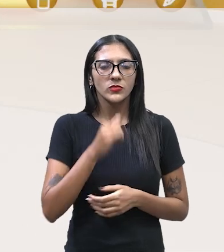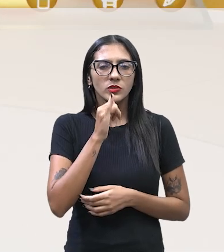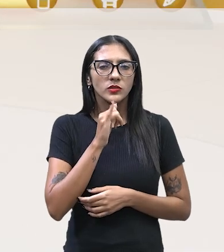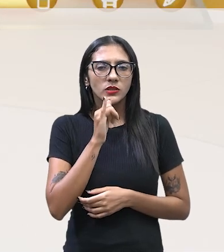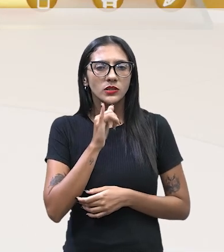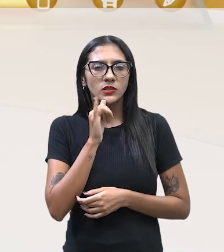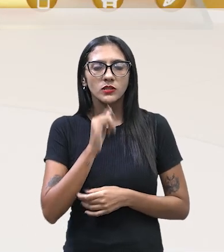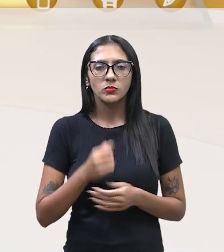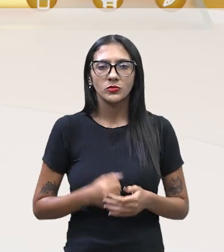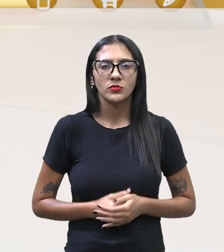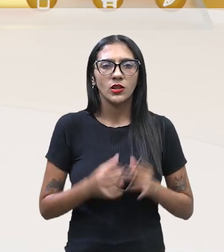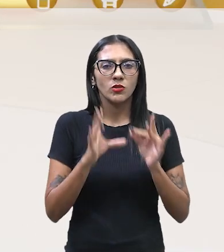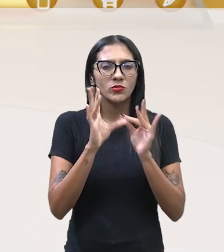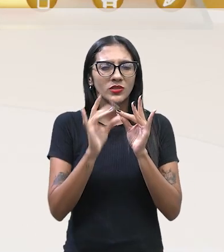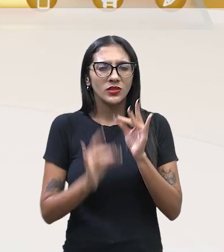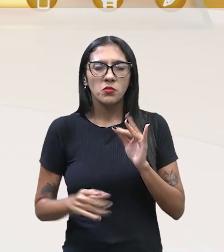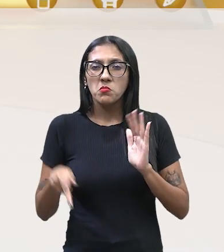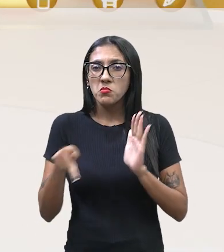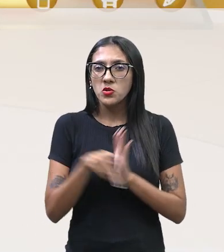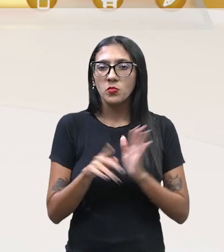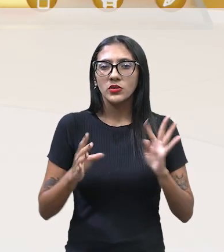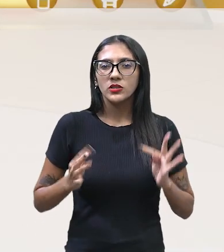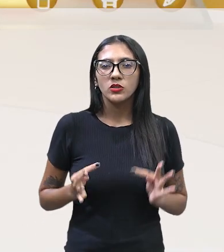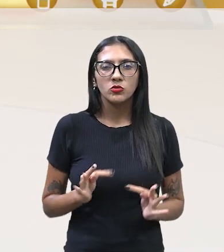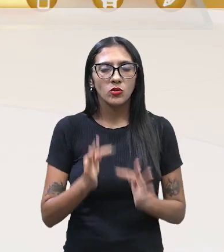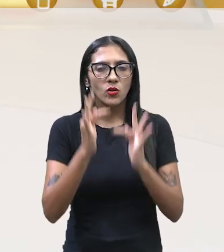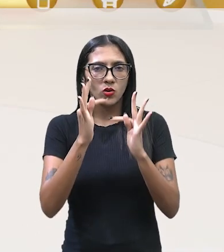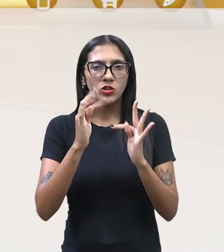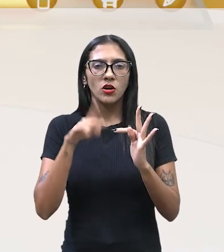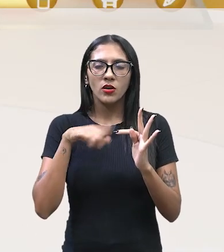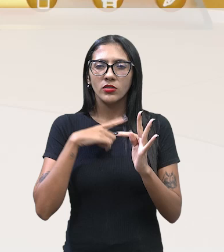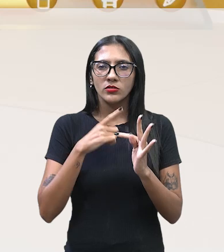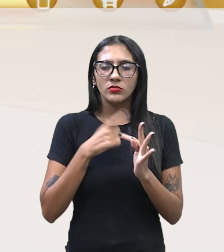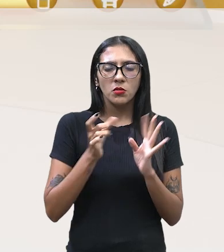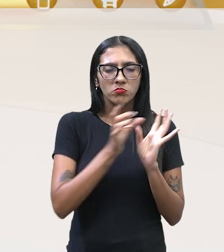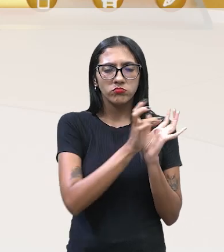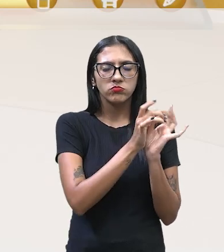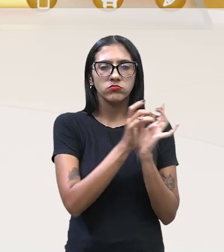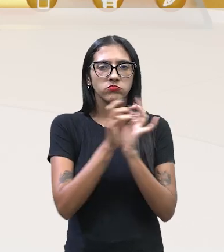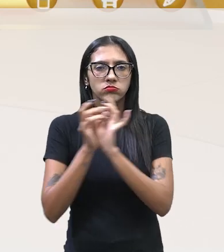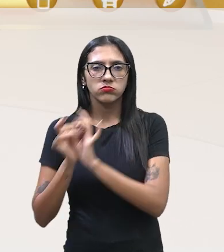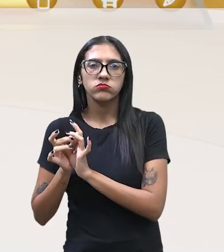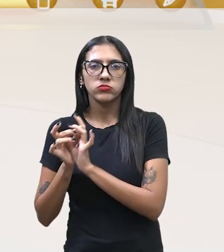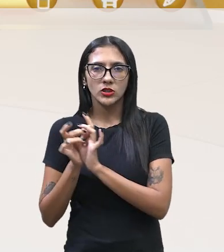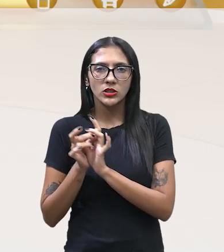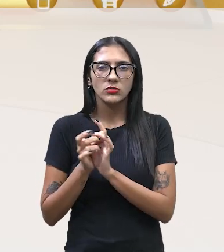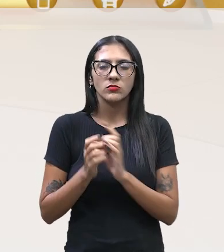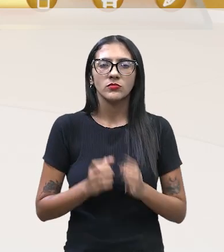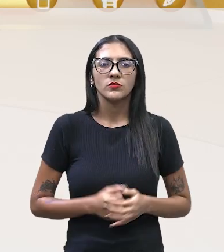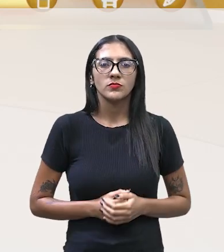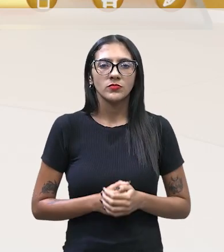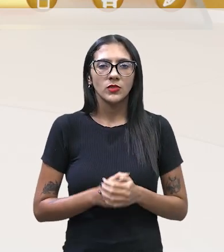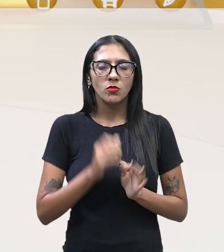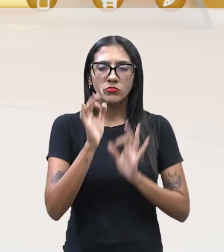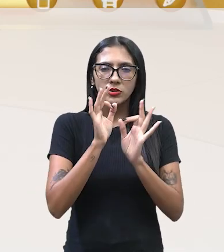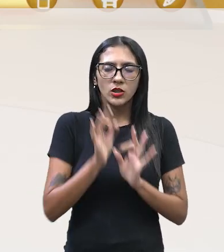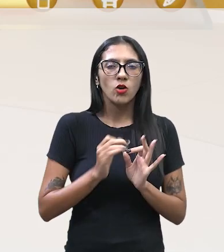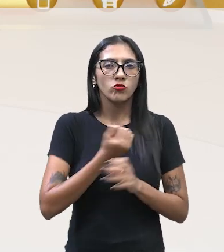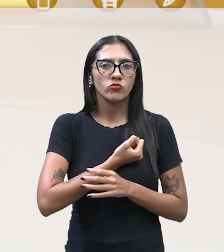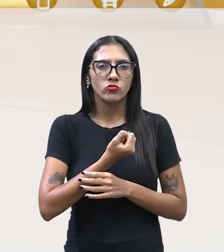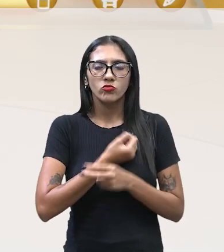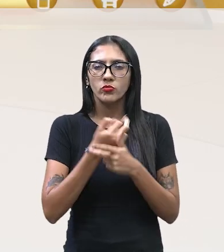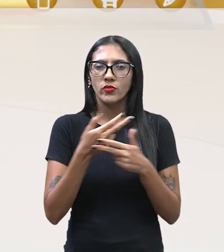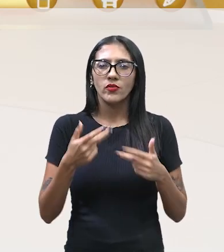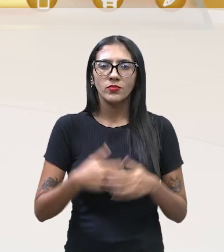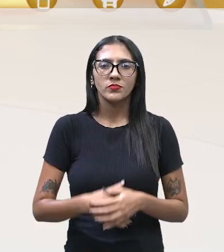Exatamente. Todas as informações que ocorrem no meio digital é através desses dois números, né? Uma junção desses números, 0 e 1, ou 1 e 0, enfim, sempre